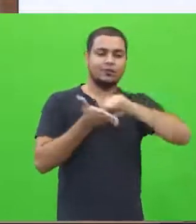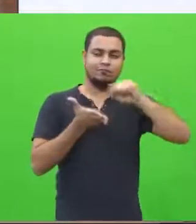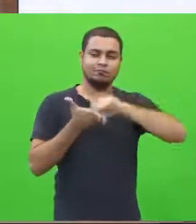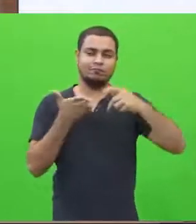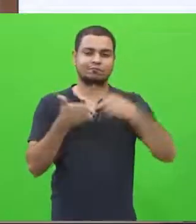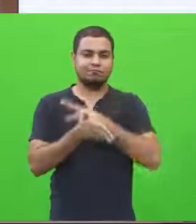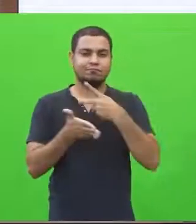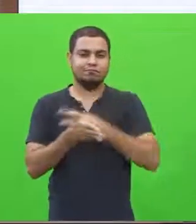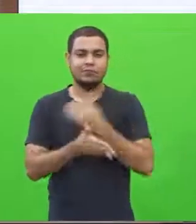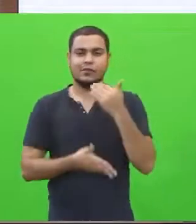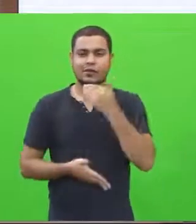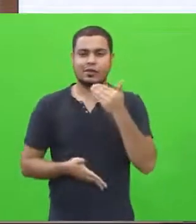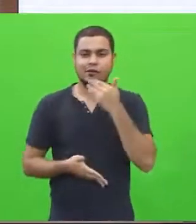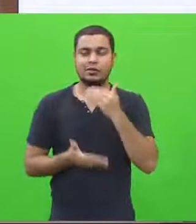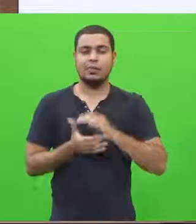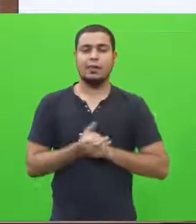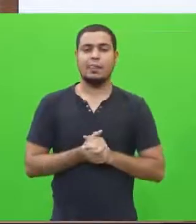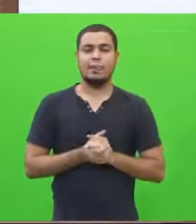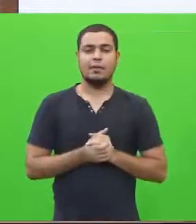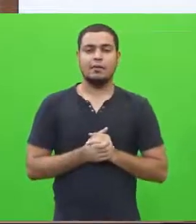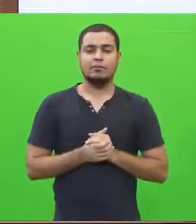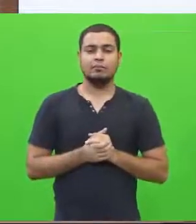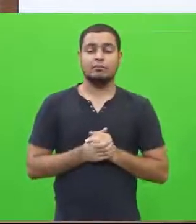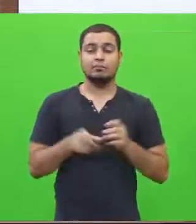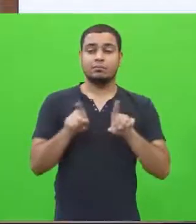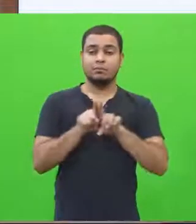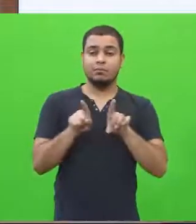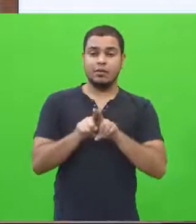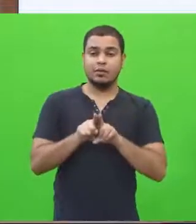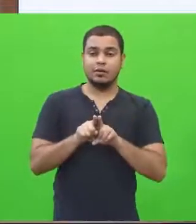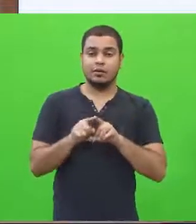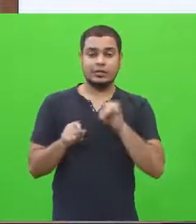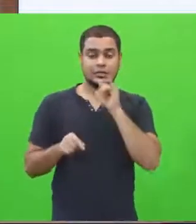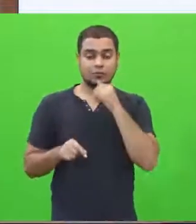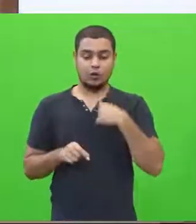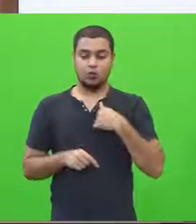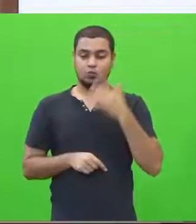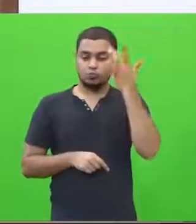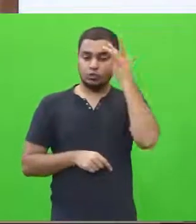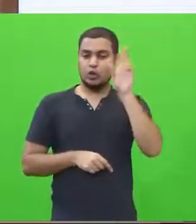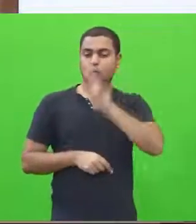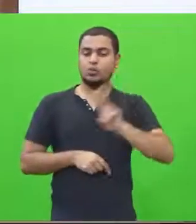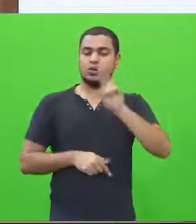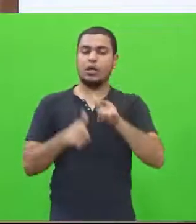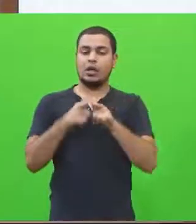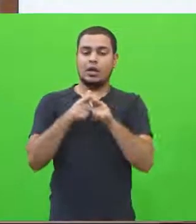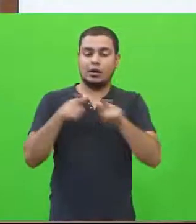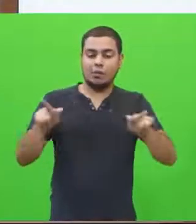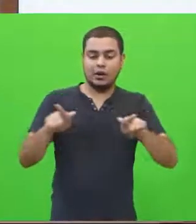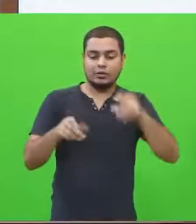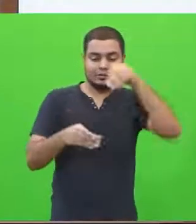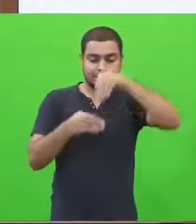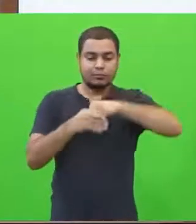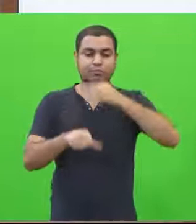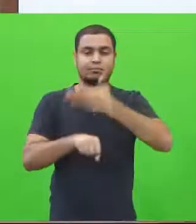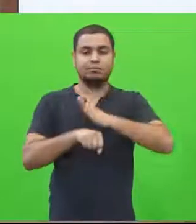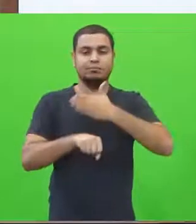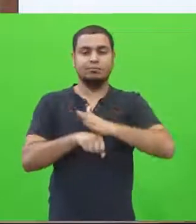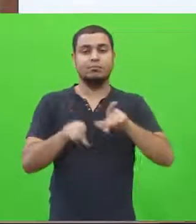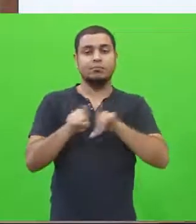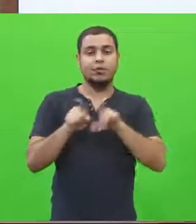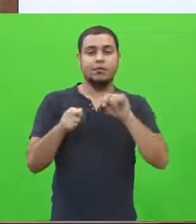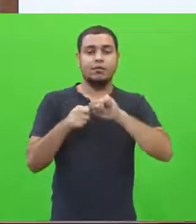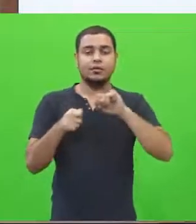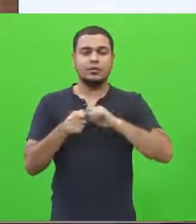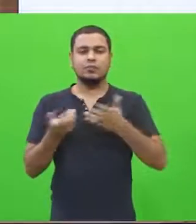aspectos gramaticais, correspondem a eu não saber utilizar a gramática na prática. Fazer